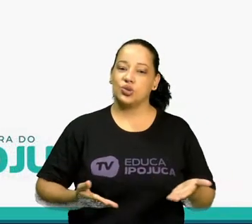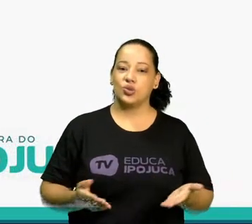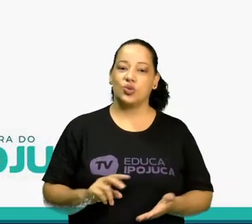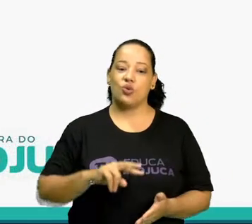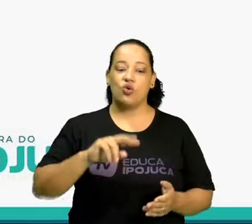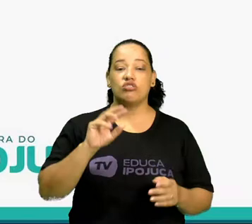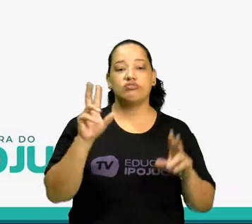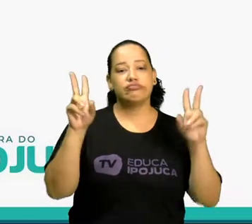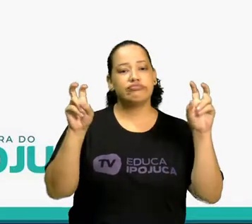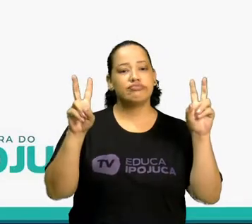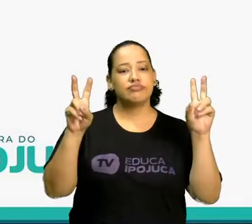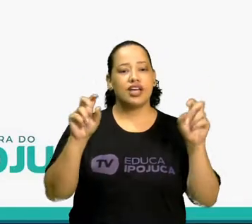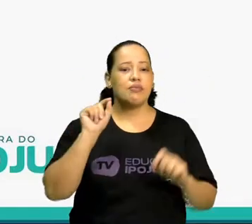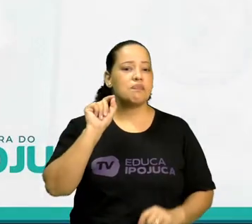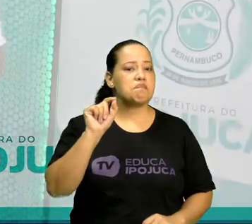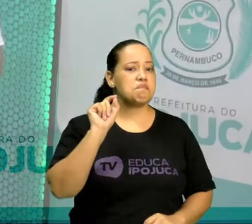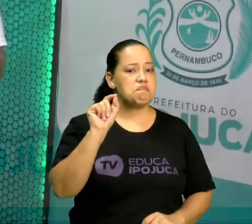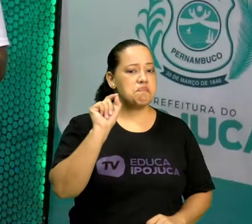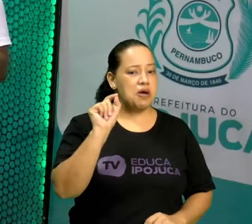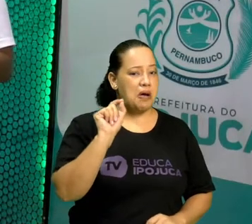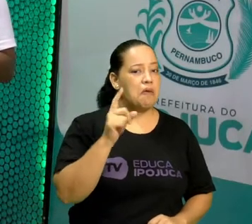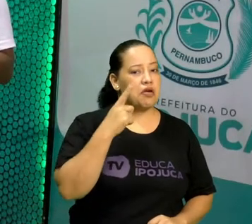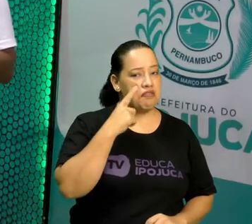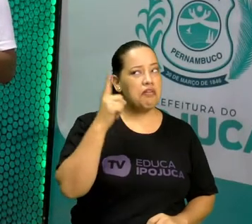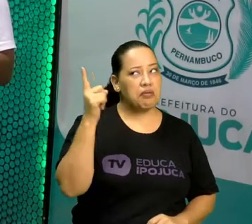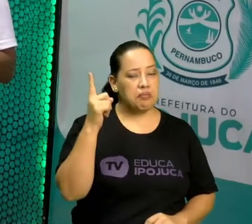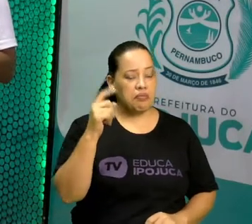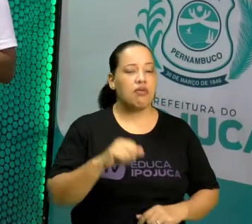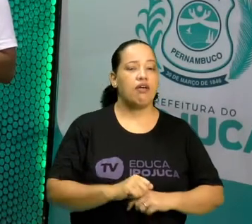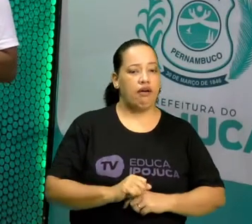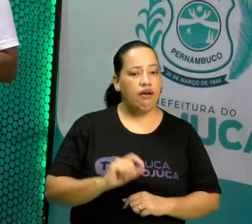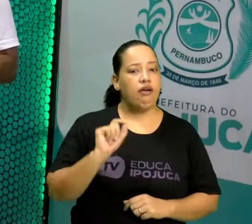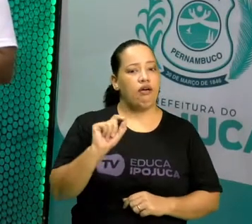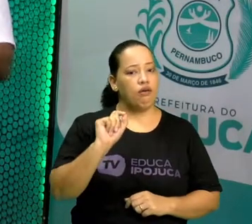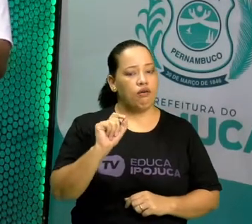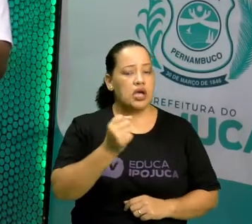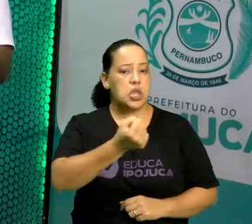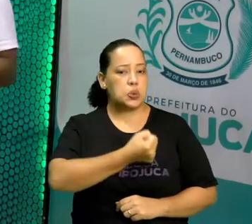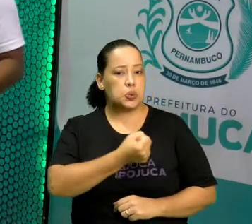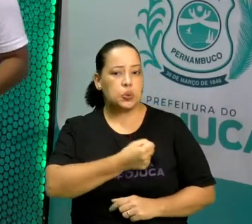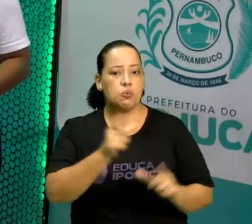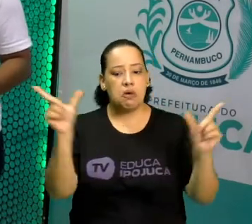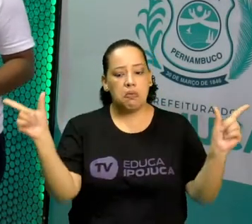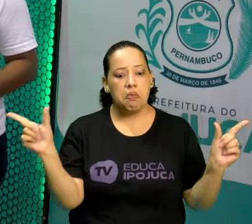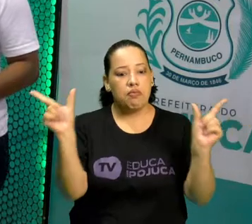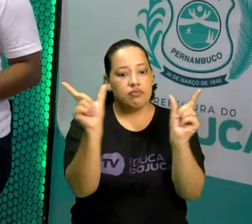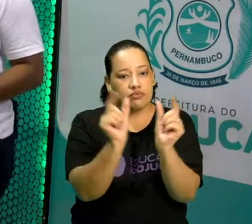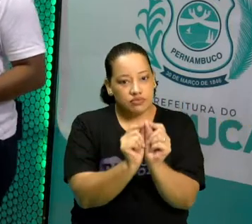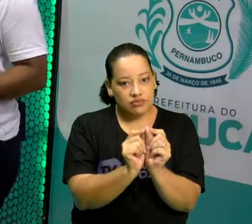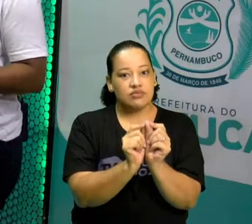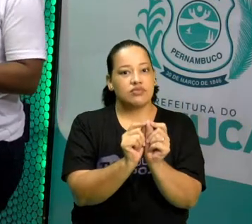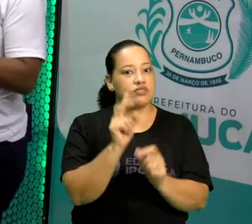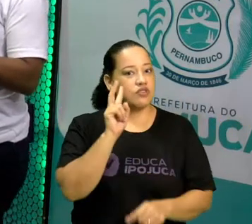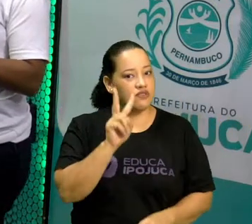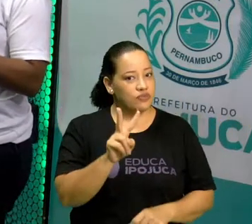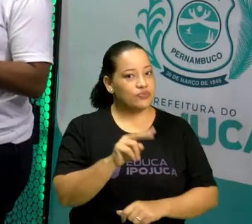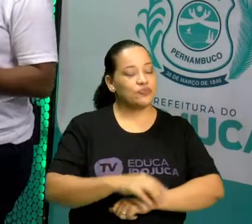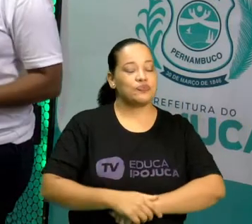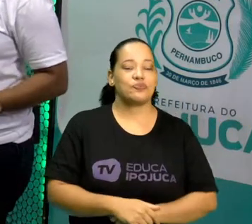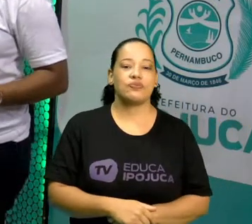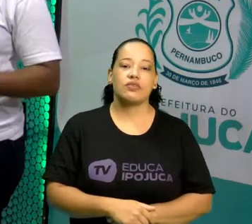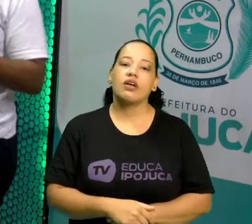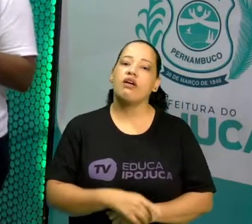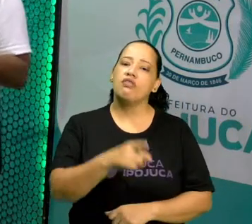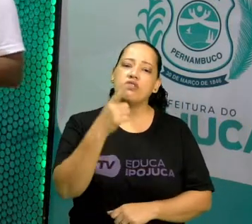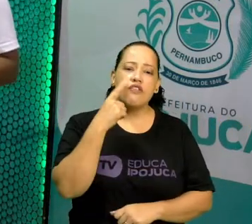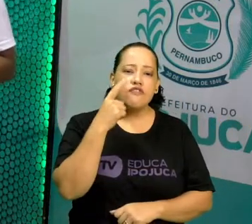sobre notação científica. Você já ouviu falar sobre isso? Vamos lá! Você já viu